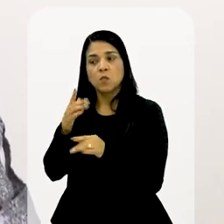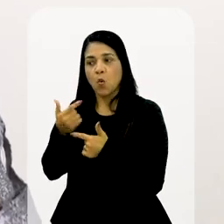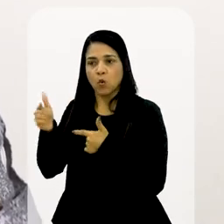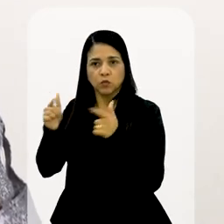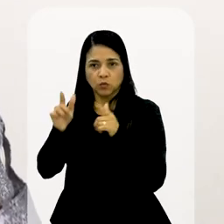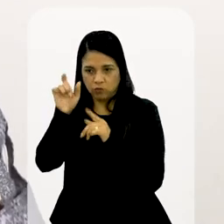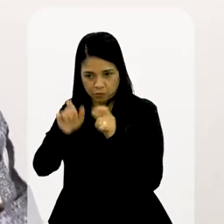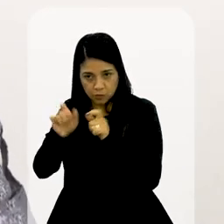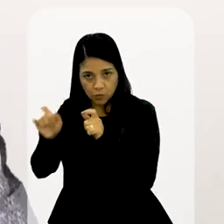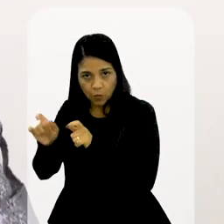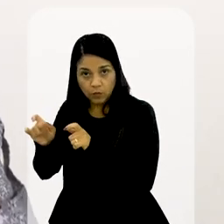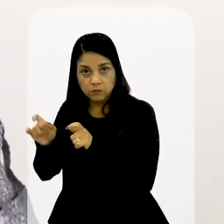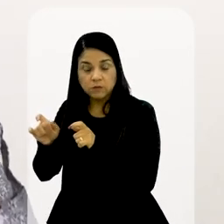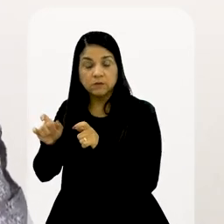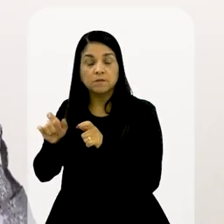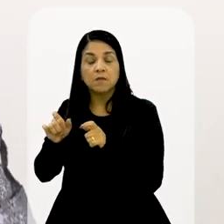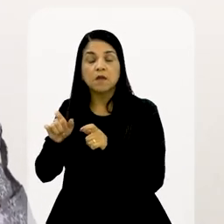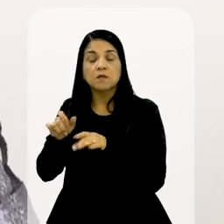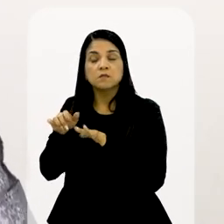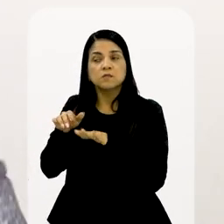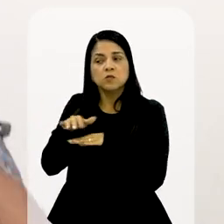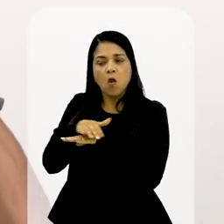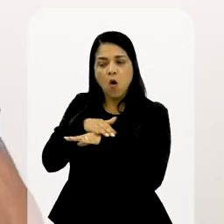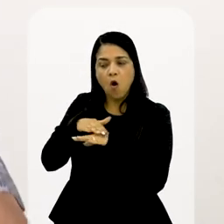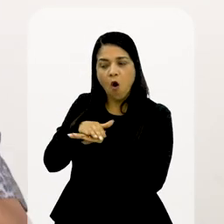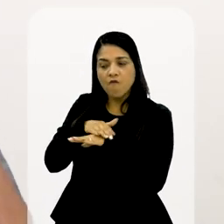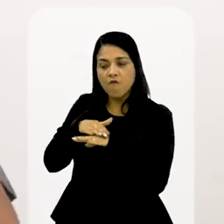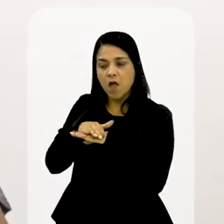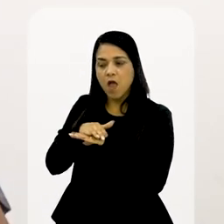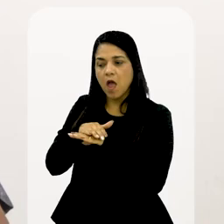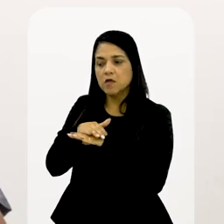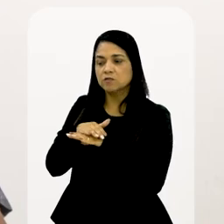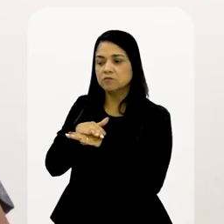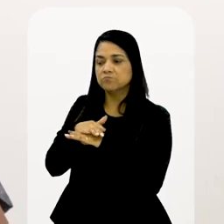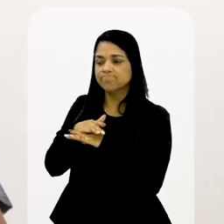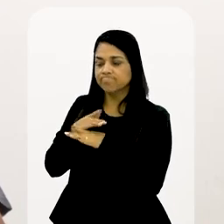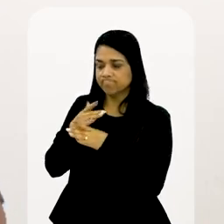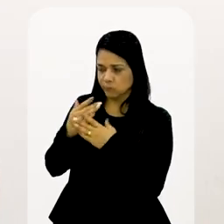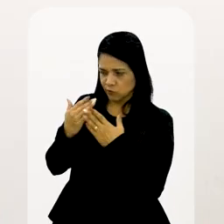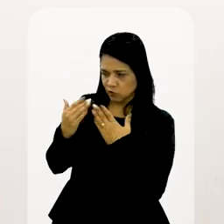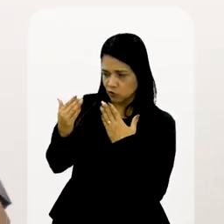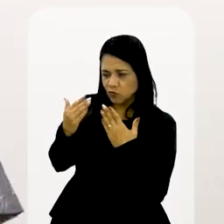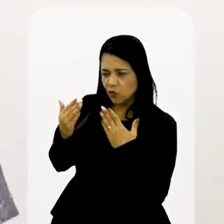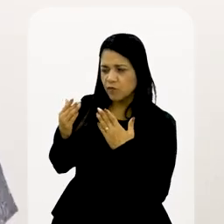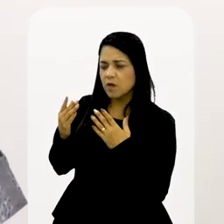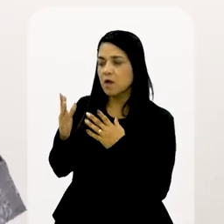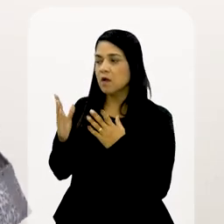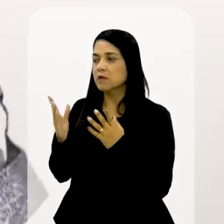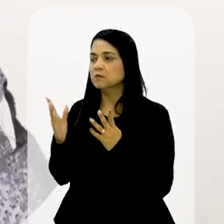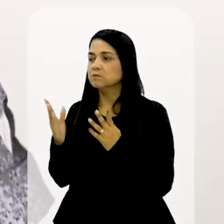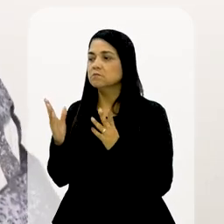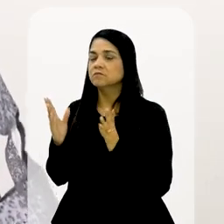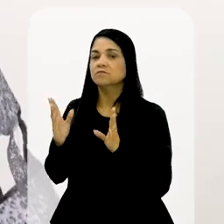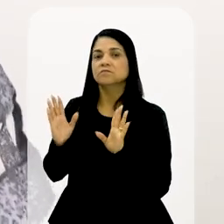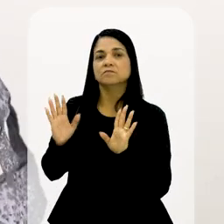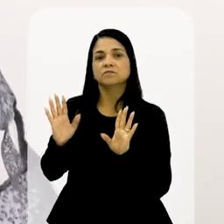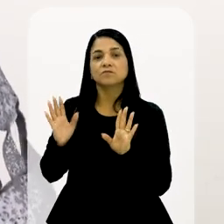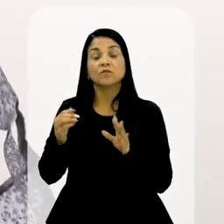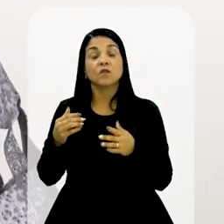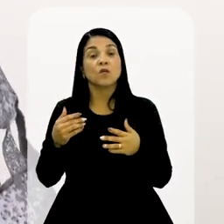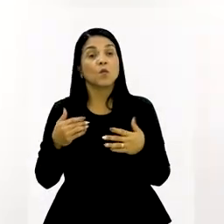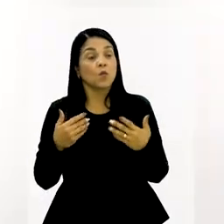mercado. Mas falo com uma... Mantenho uma distância. É, uma distância.